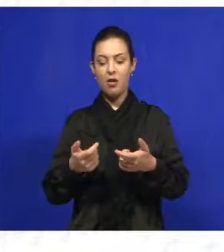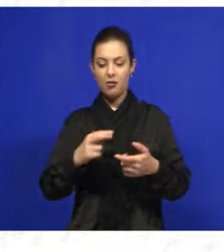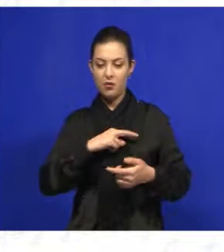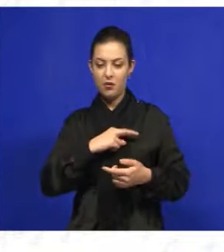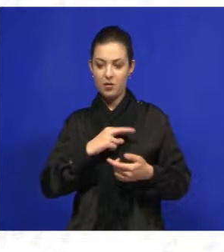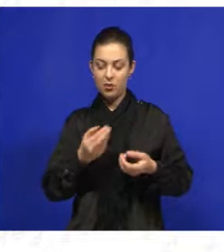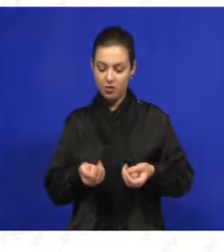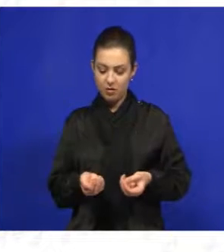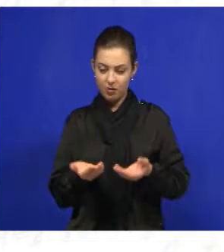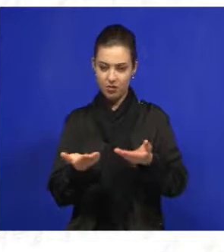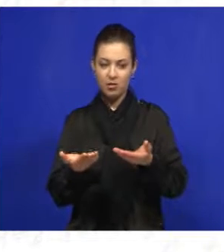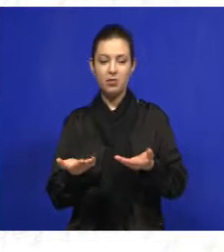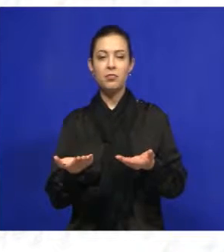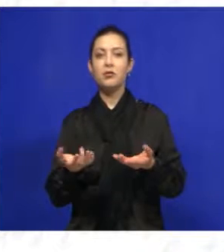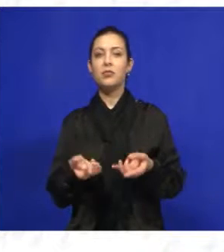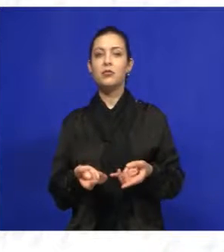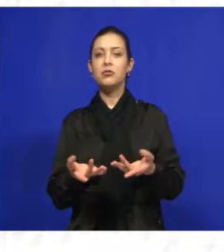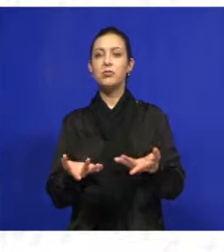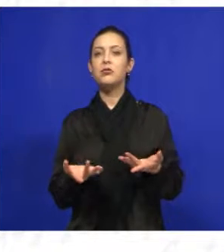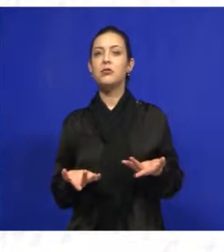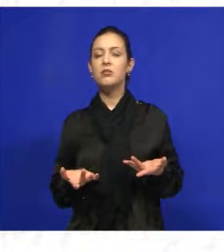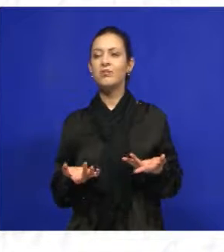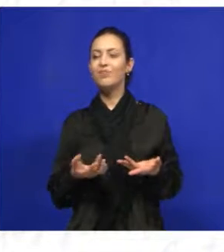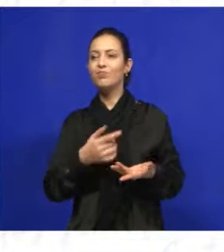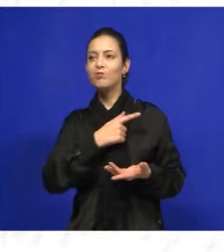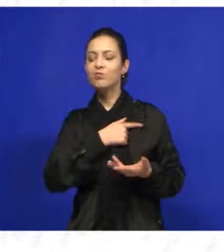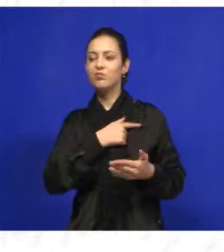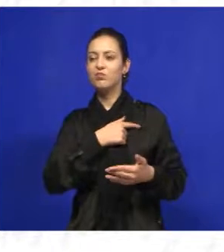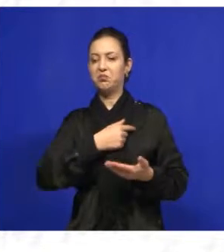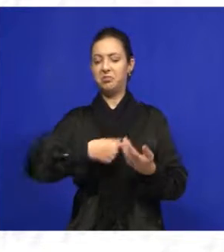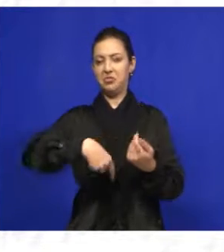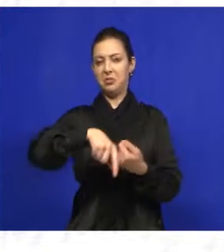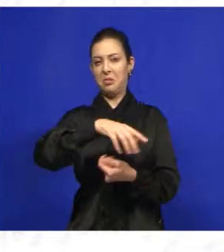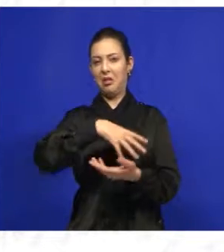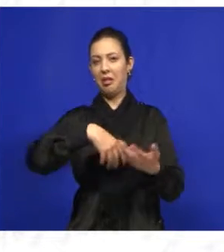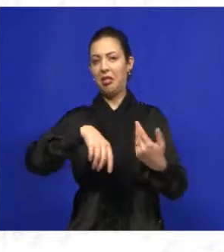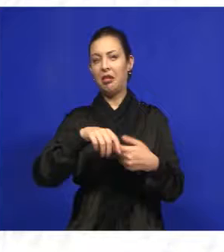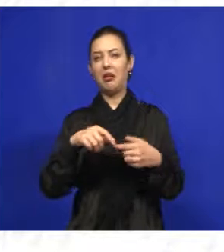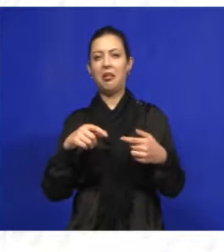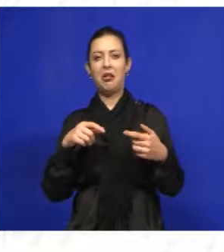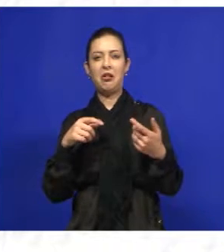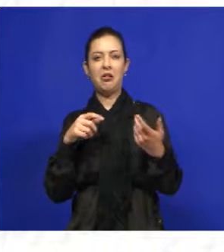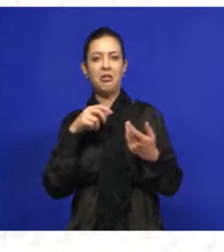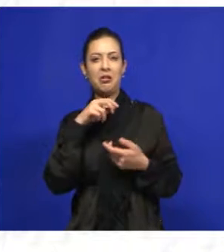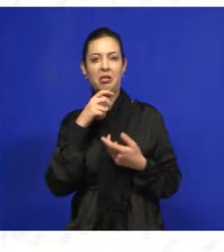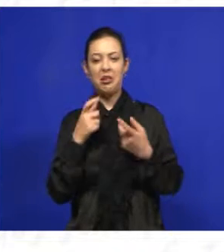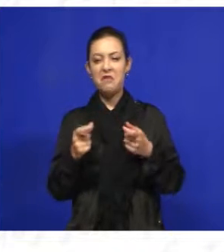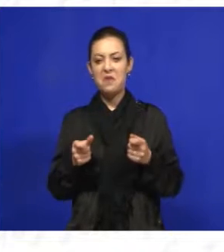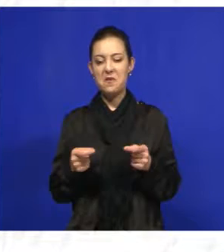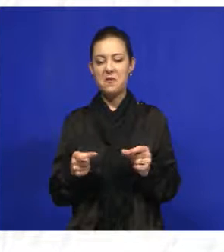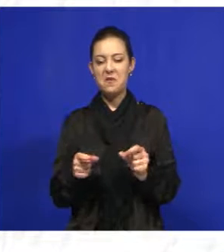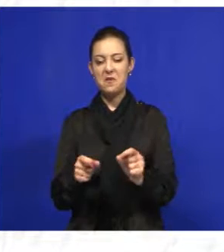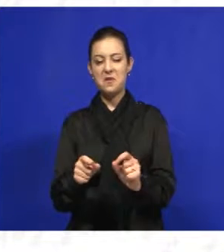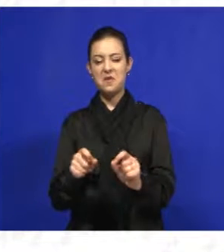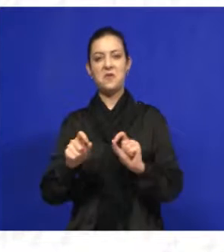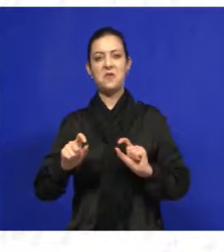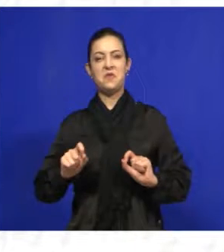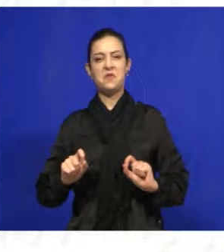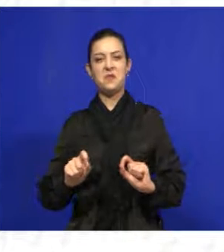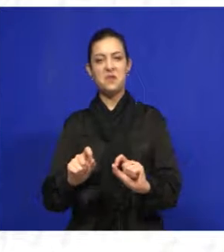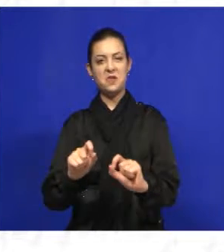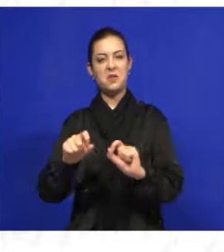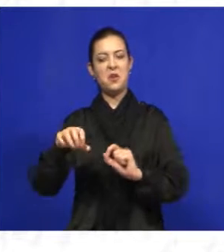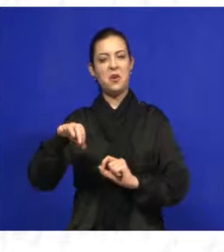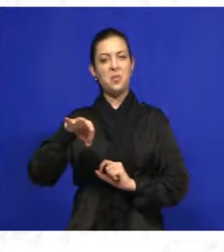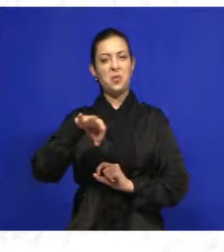e deixam aquilo no local e aquilo vai criando, cria-se até larvas de mosquito, pode até